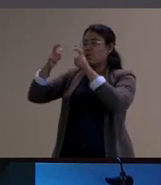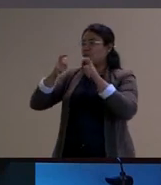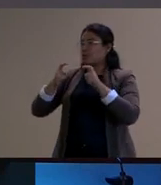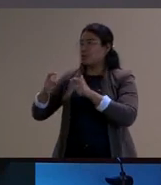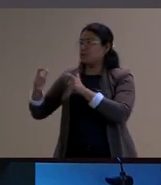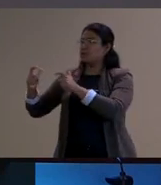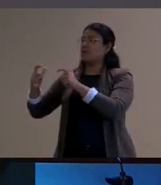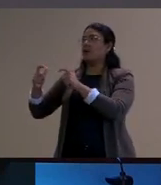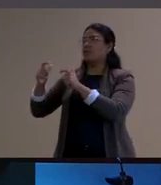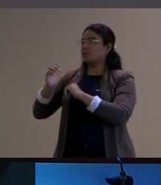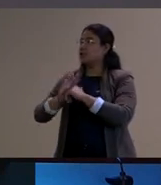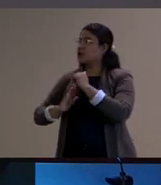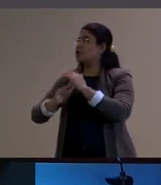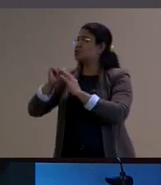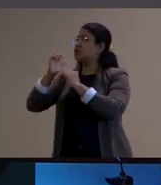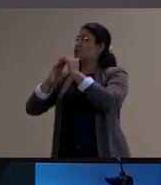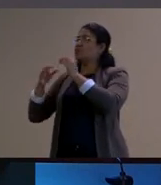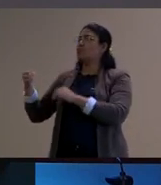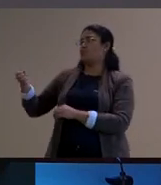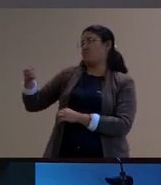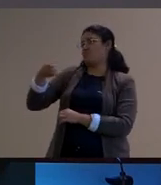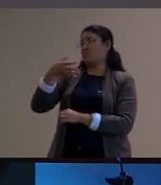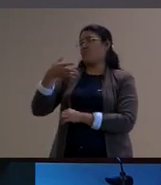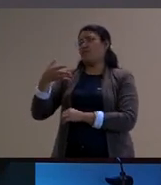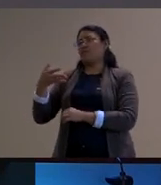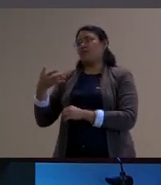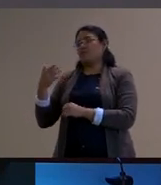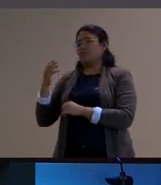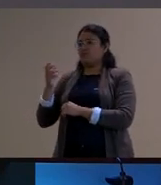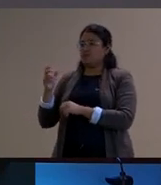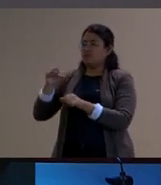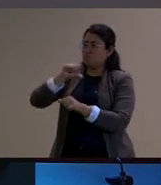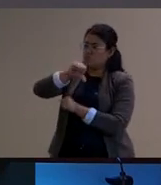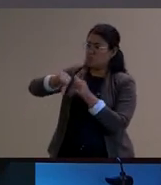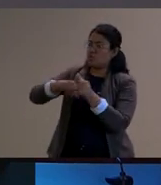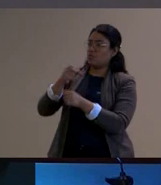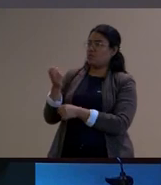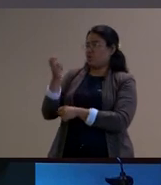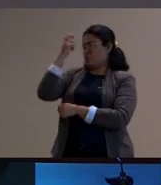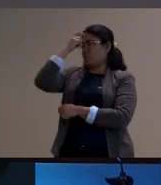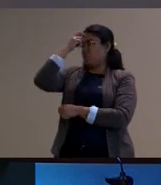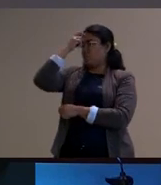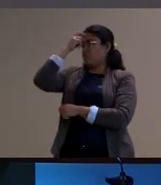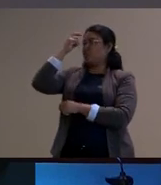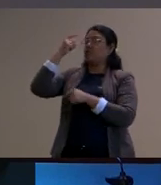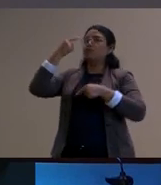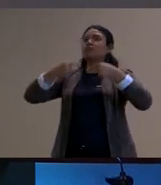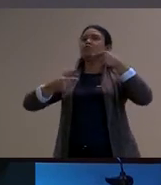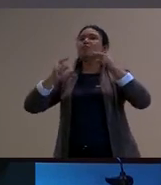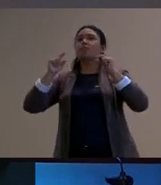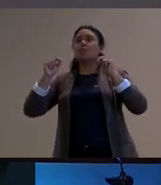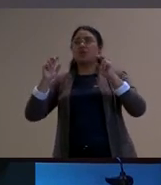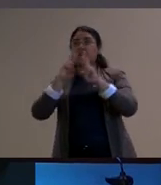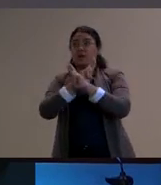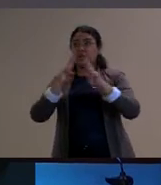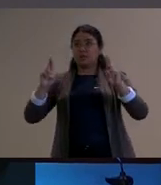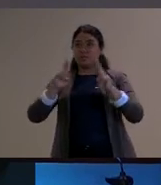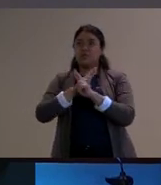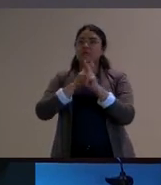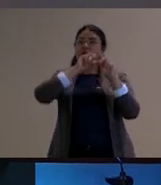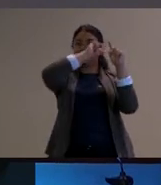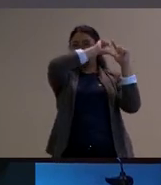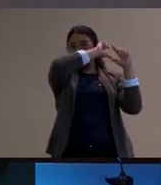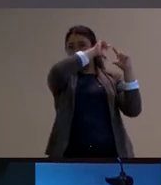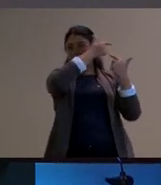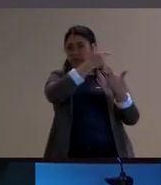criação de algo novo para a renovação da cultura por isso é sempre um diálogo entre a tradição e a renovação